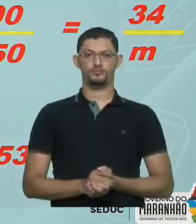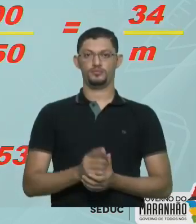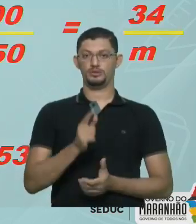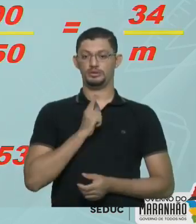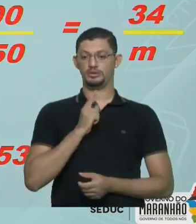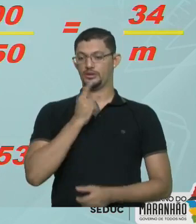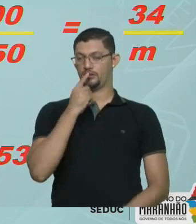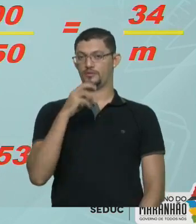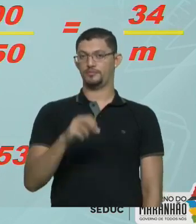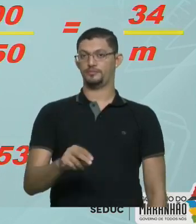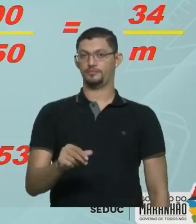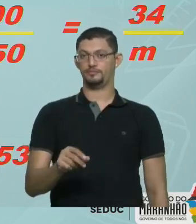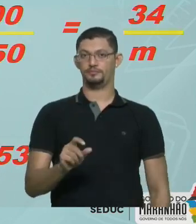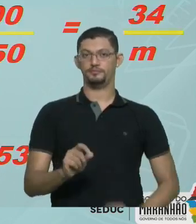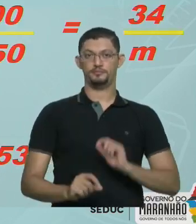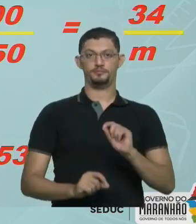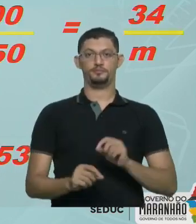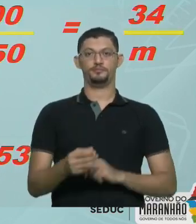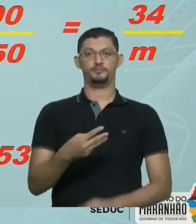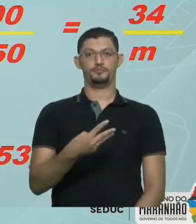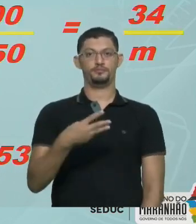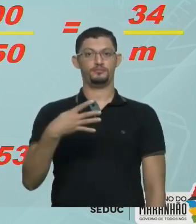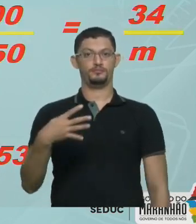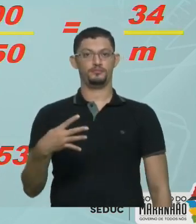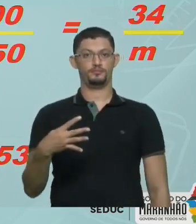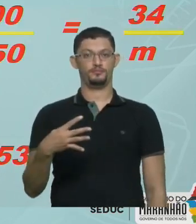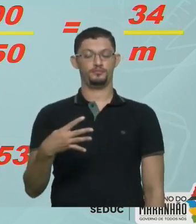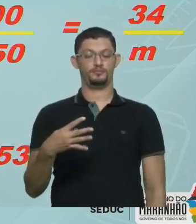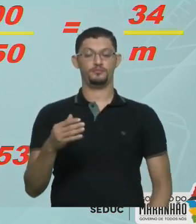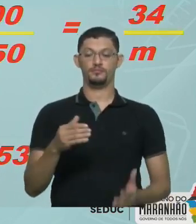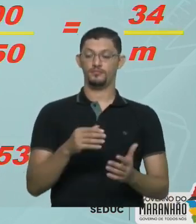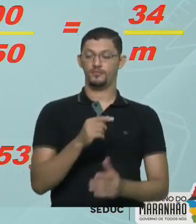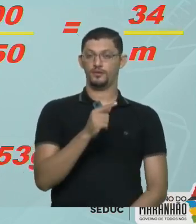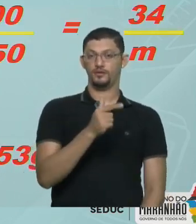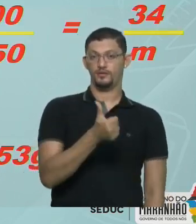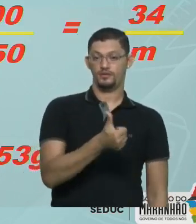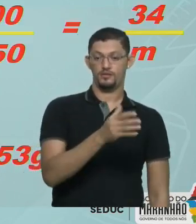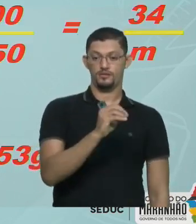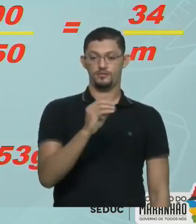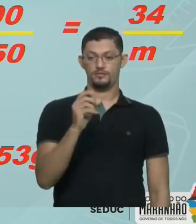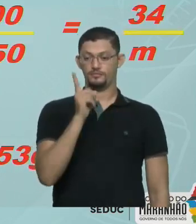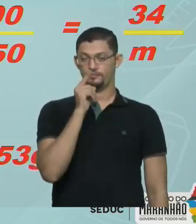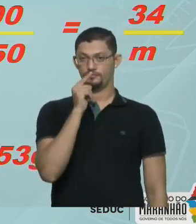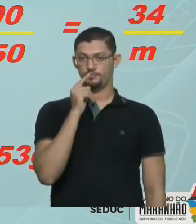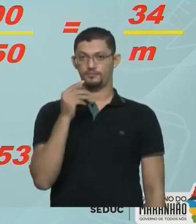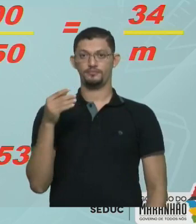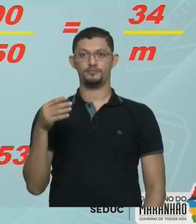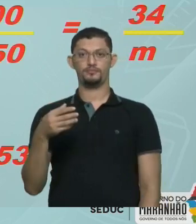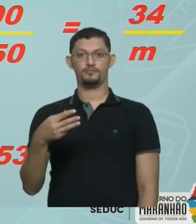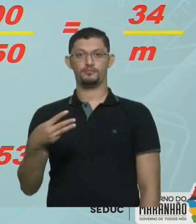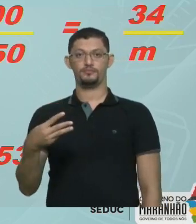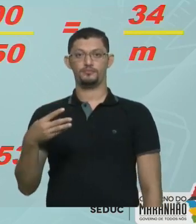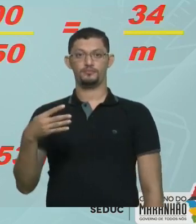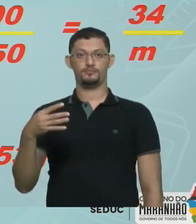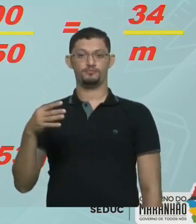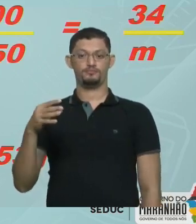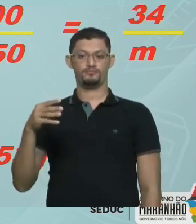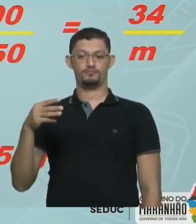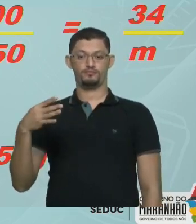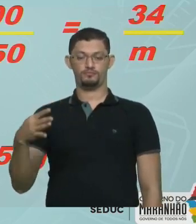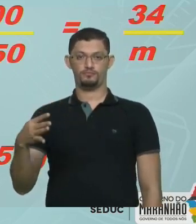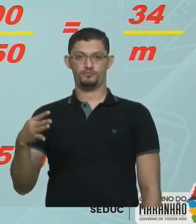a cada 34 A cada 100 gramas de água Eu consigo dissolver No máximo 30 gramas Desse sal